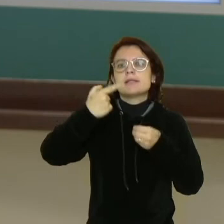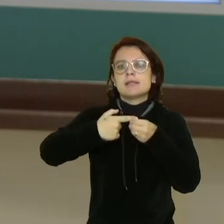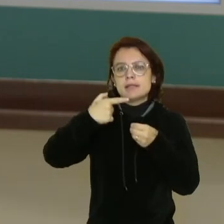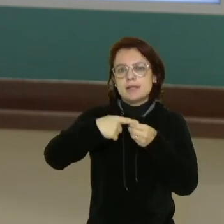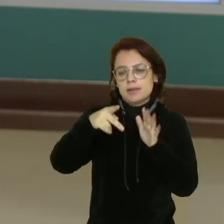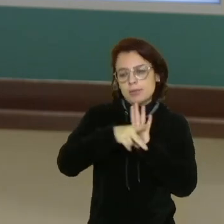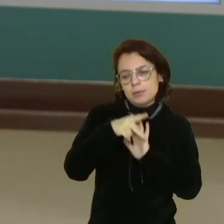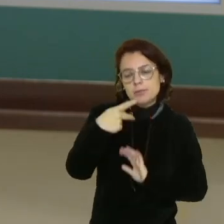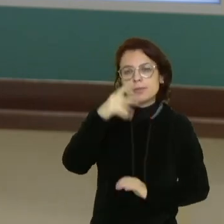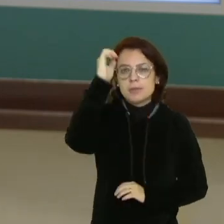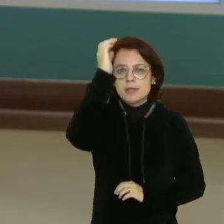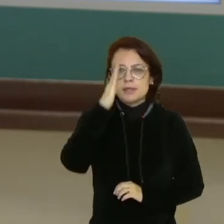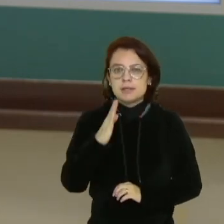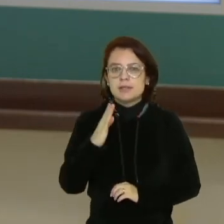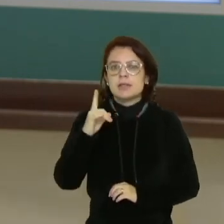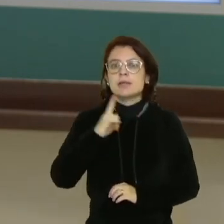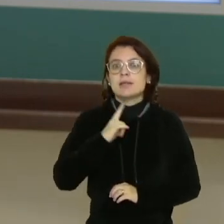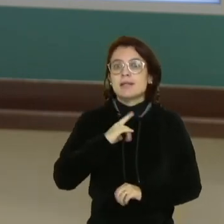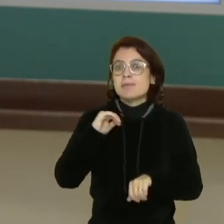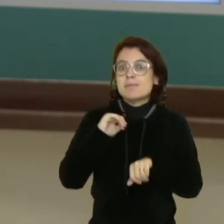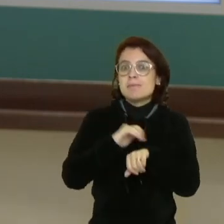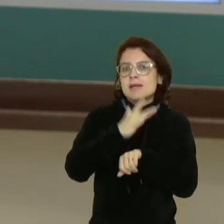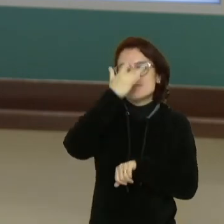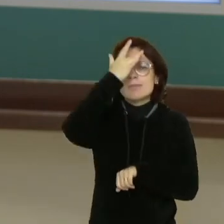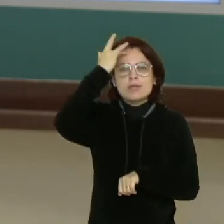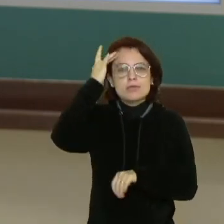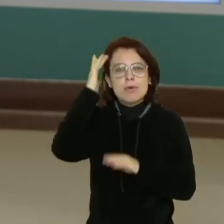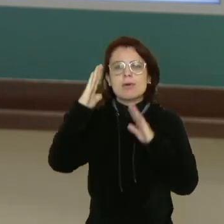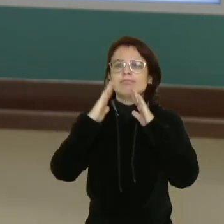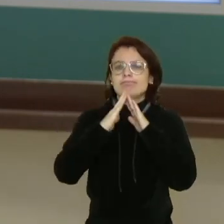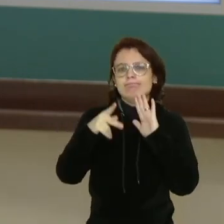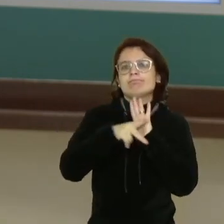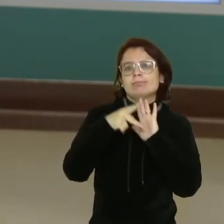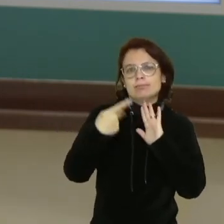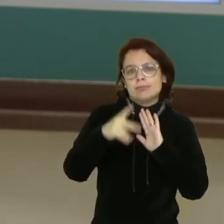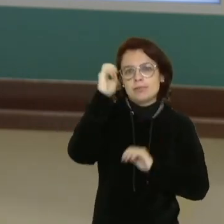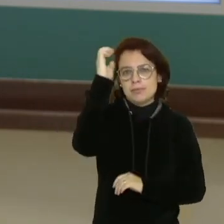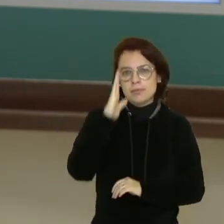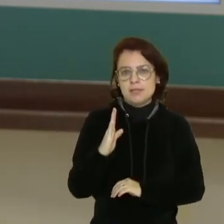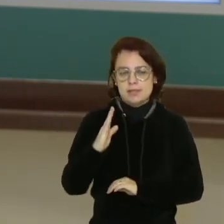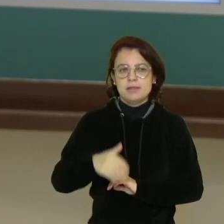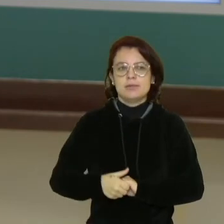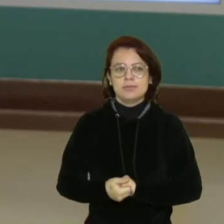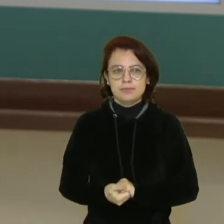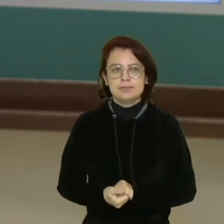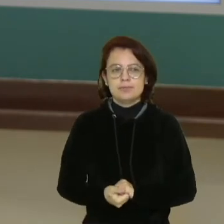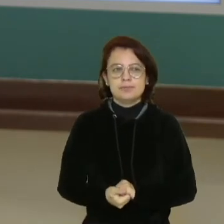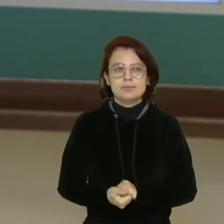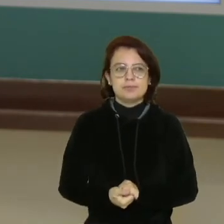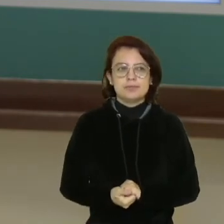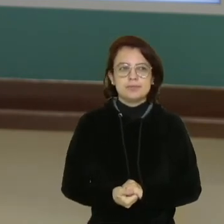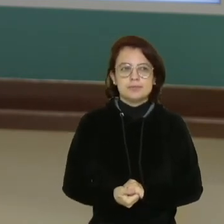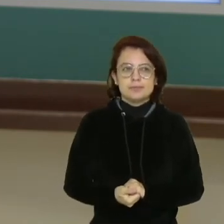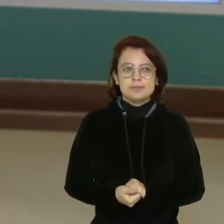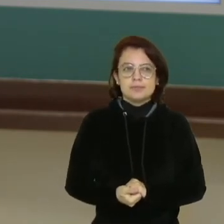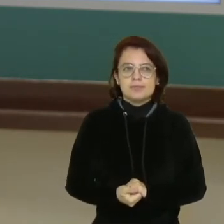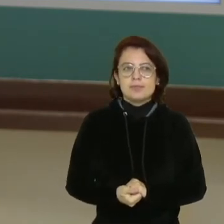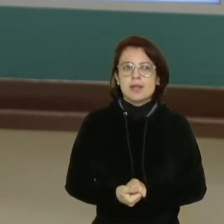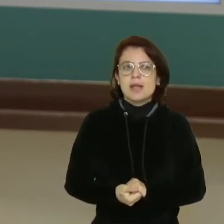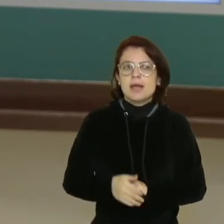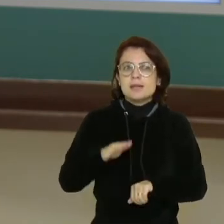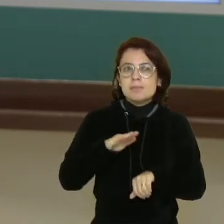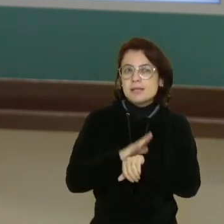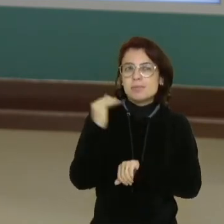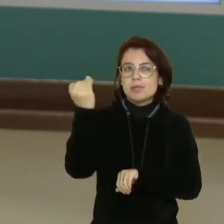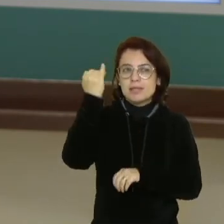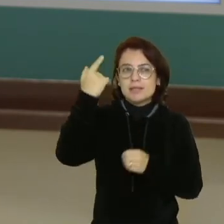Brasil. É onde está a maior densidade demográfica do Estado brasileiro como um todo. As principais